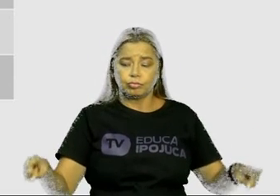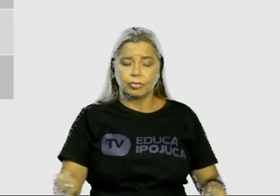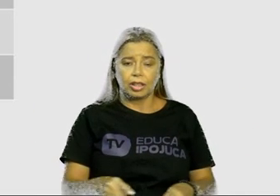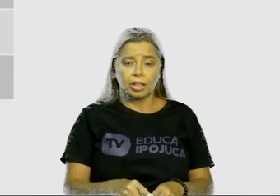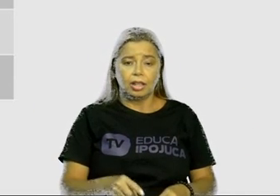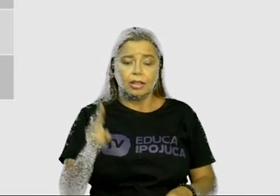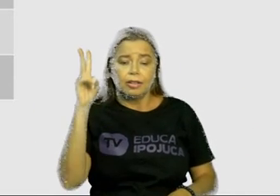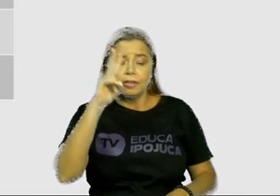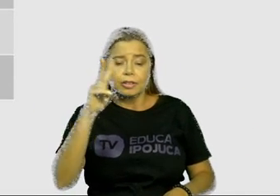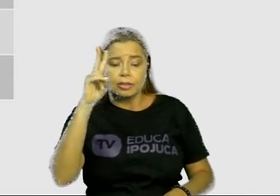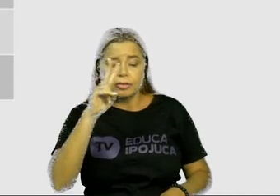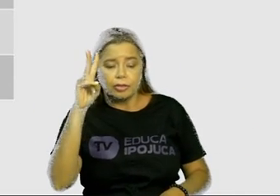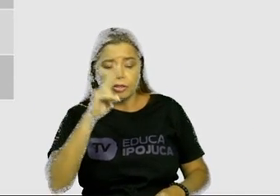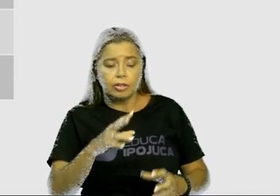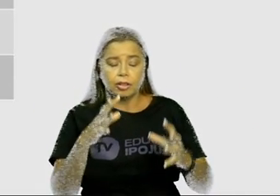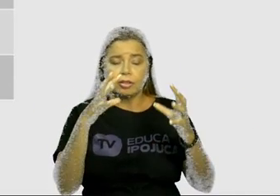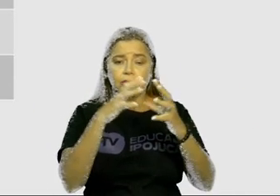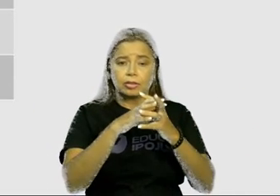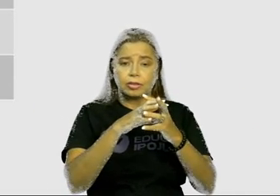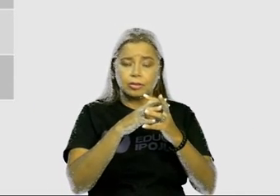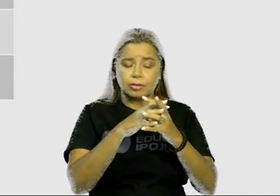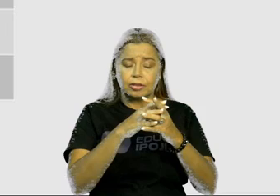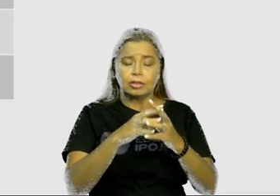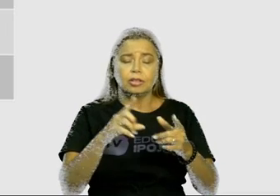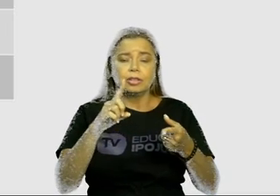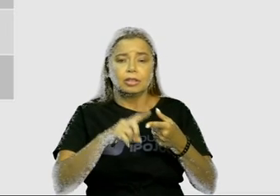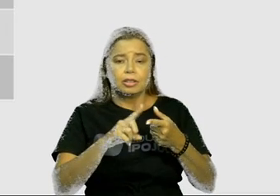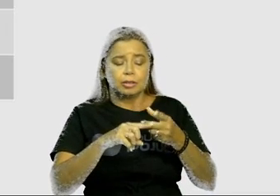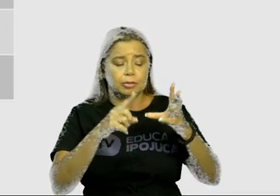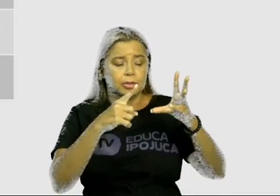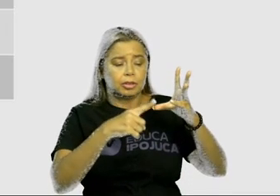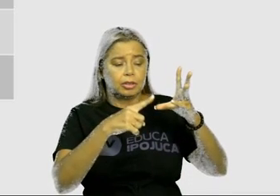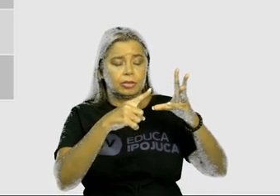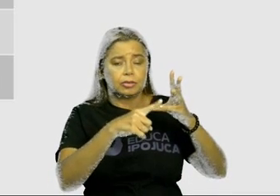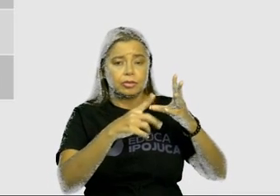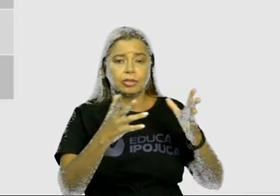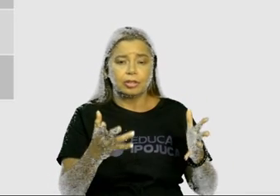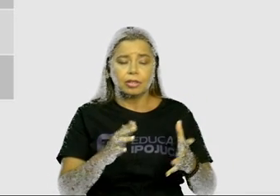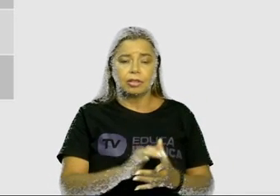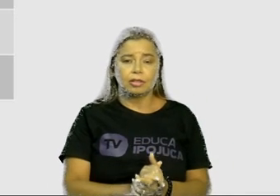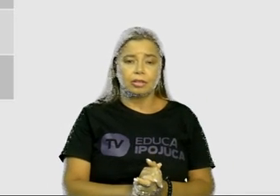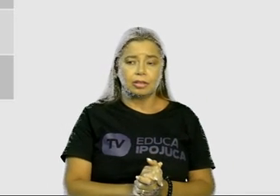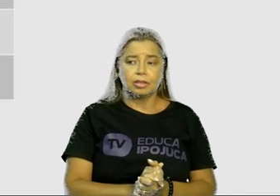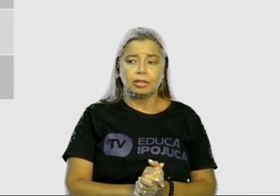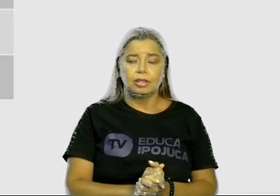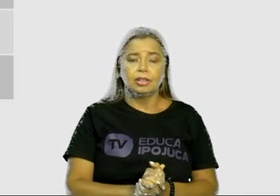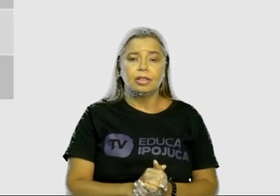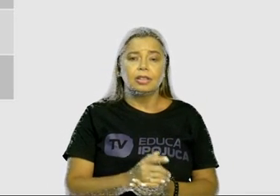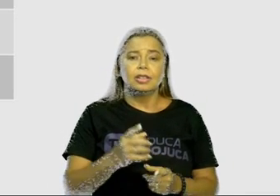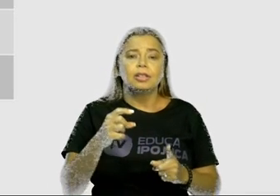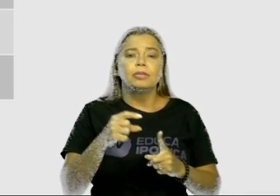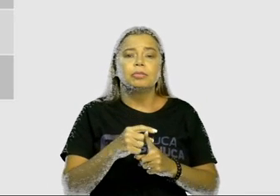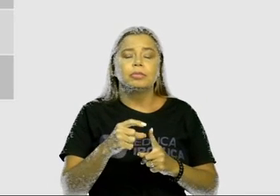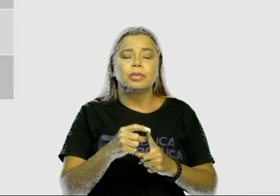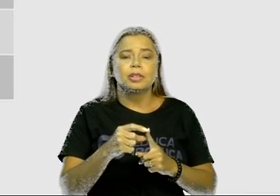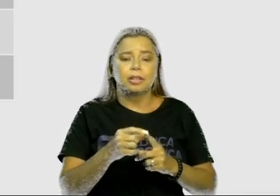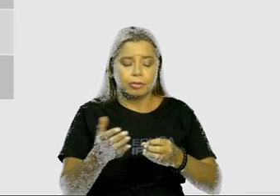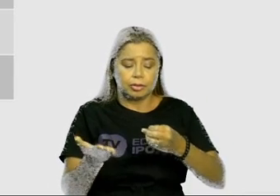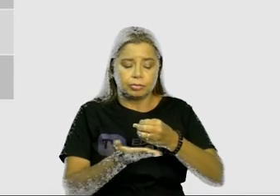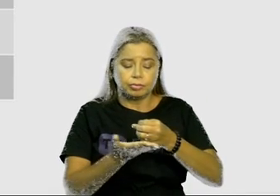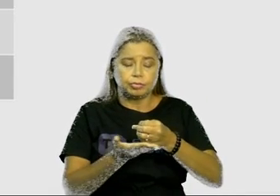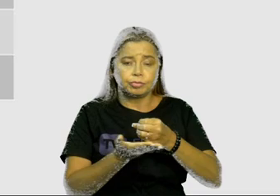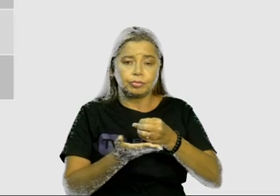consoantes e vogais. Portanto, você vai identificar no seu caderno em casa da palavra copo.